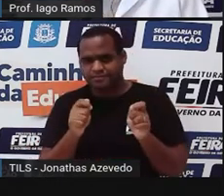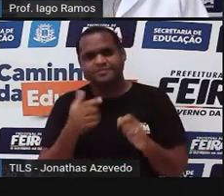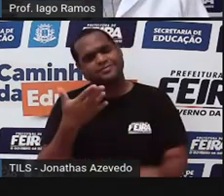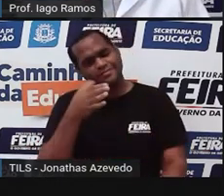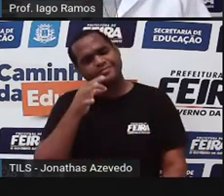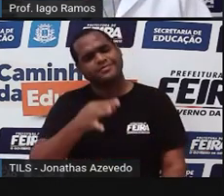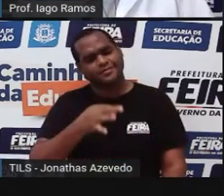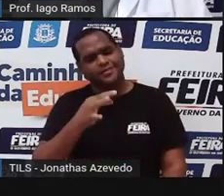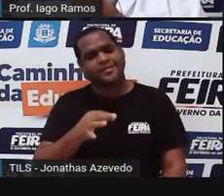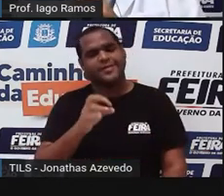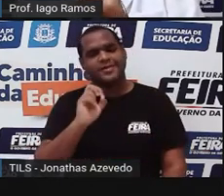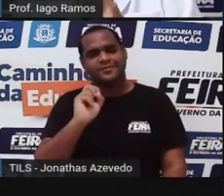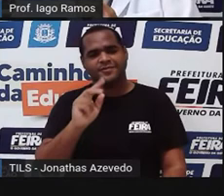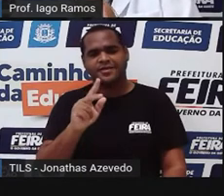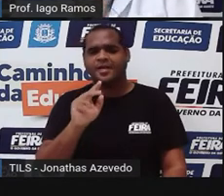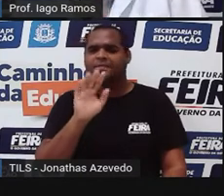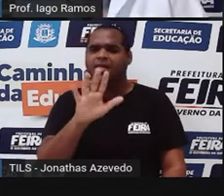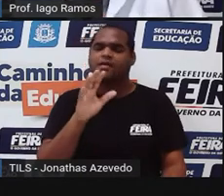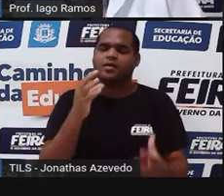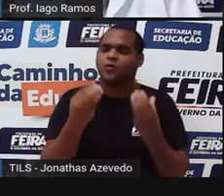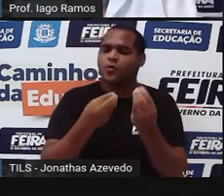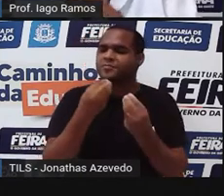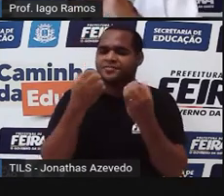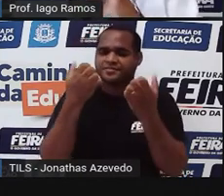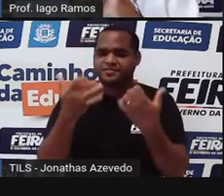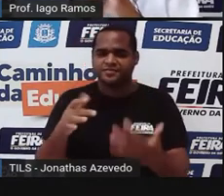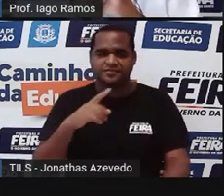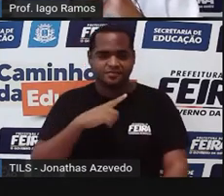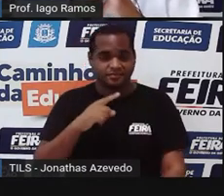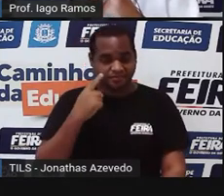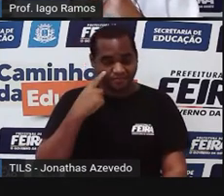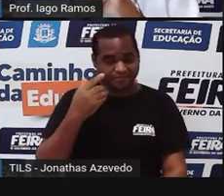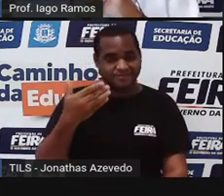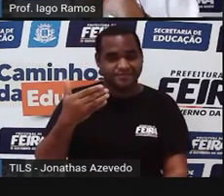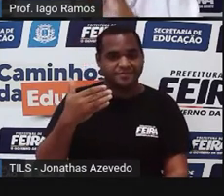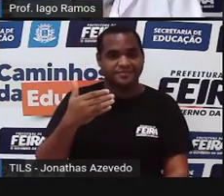isso que eu estou querendo te dizer Mas como é que a gente faz isso? Olha só